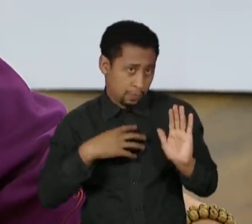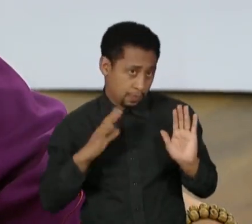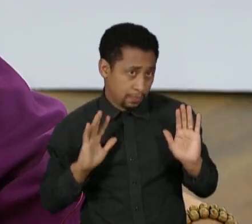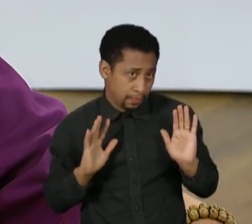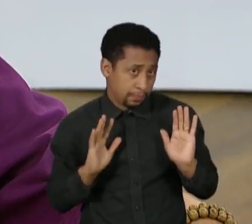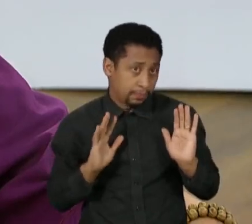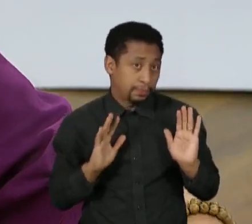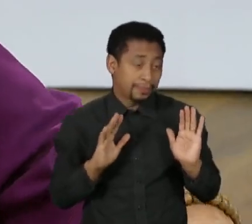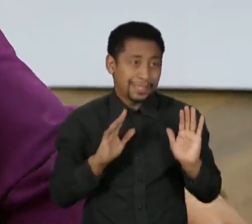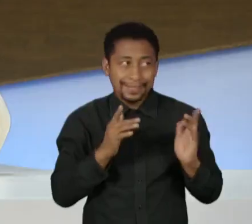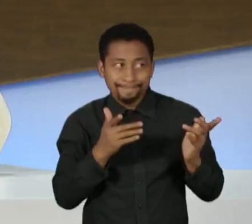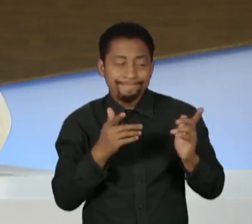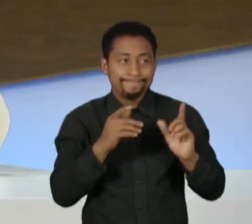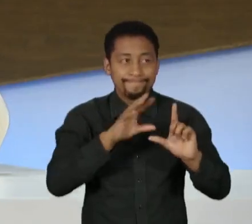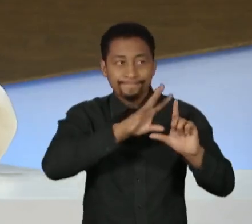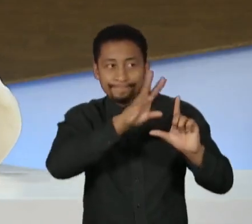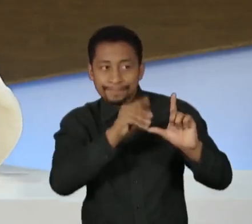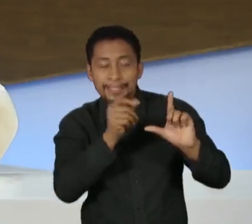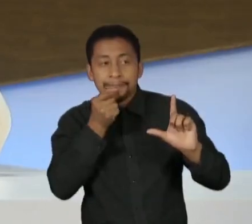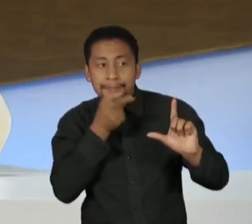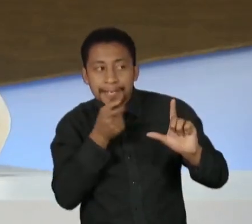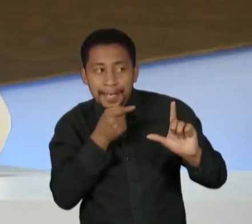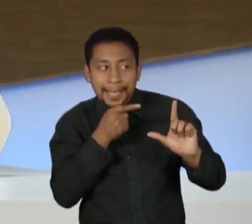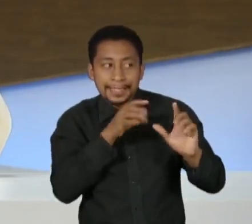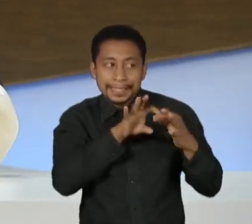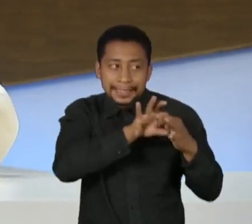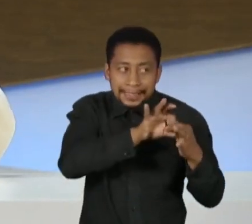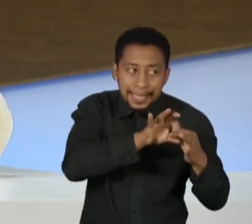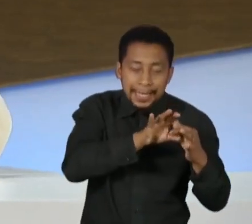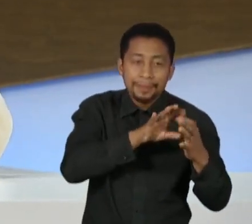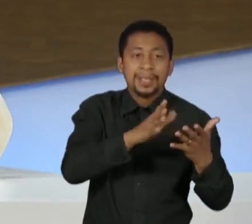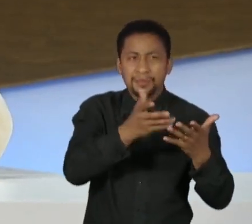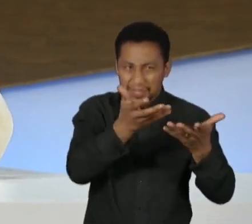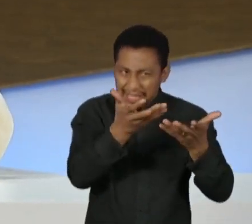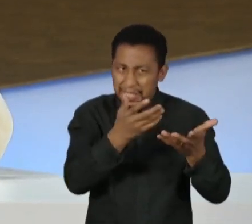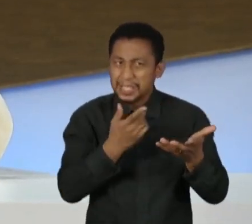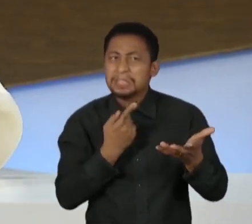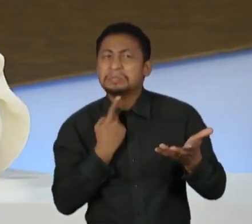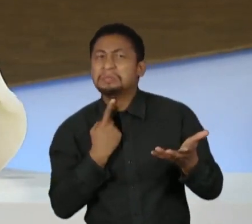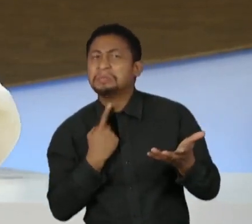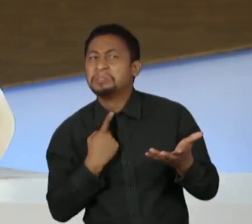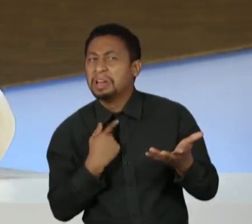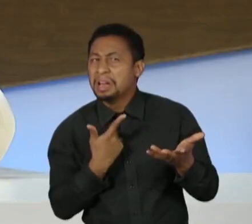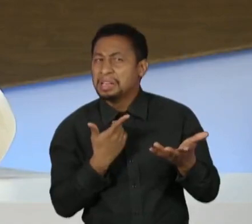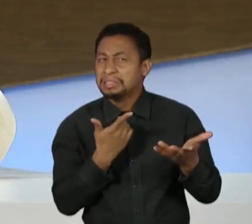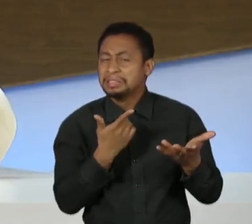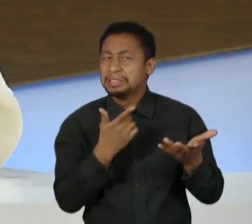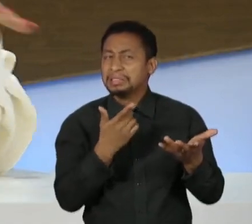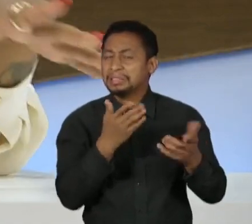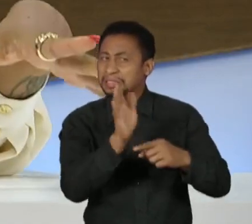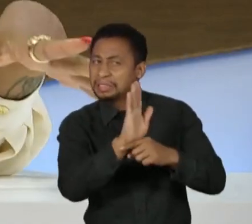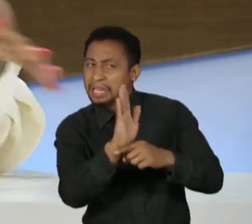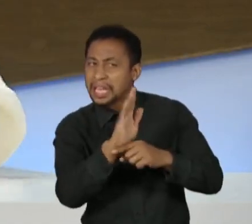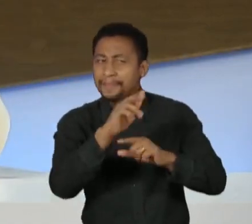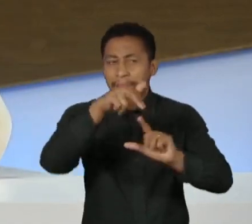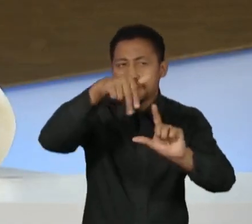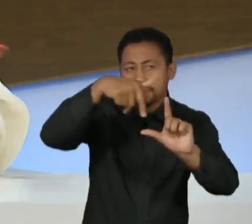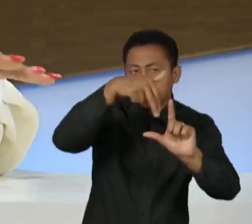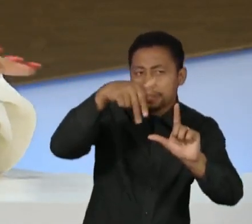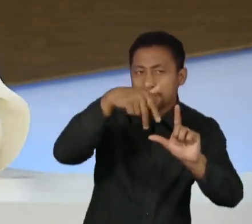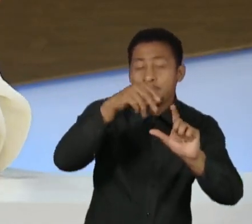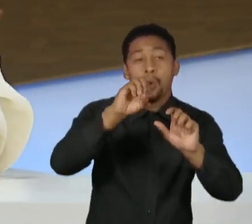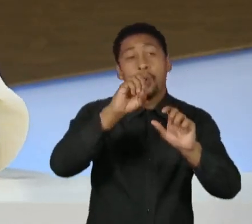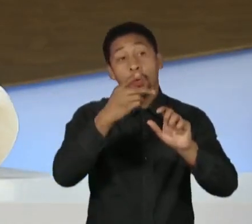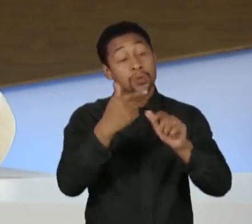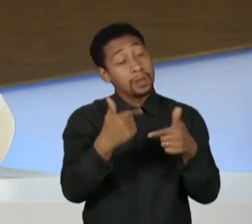as charges. Você gostaria de, sei lá, ir para o cinema, fazer coisa, animação, voltar para o roteiro,